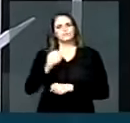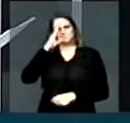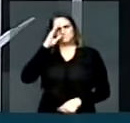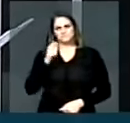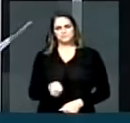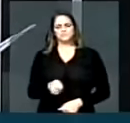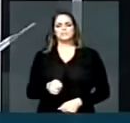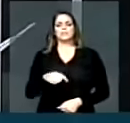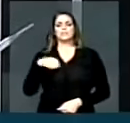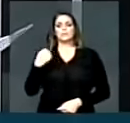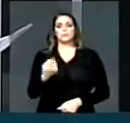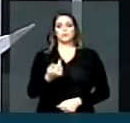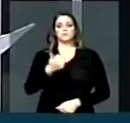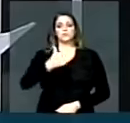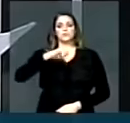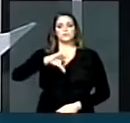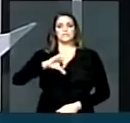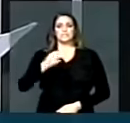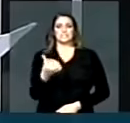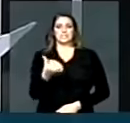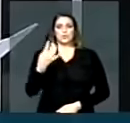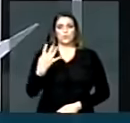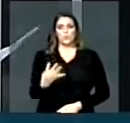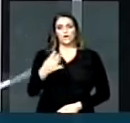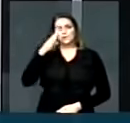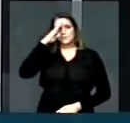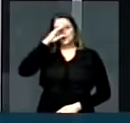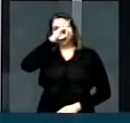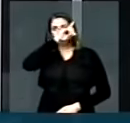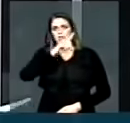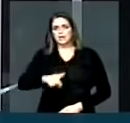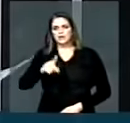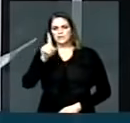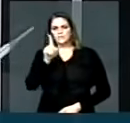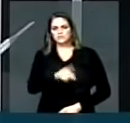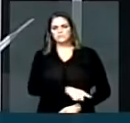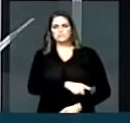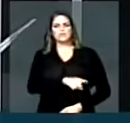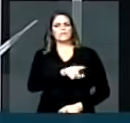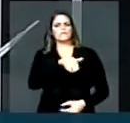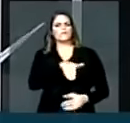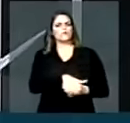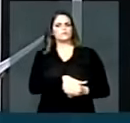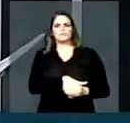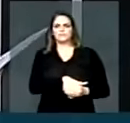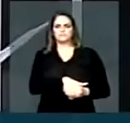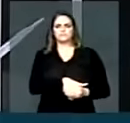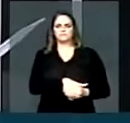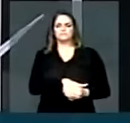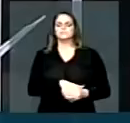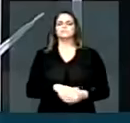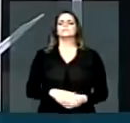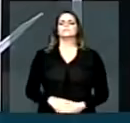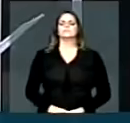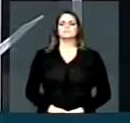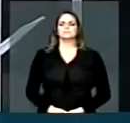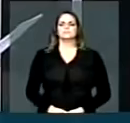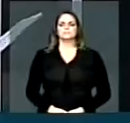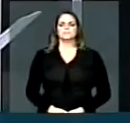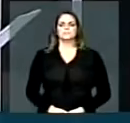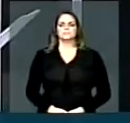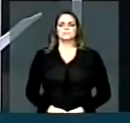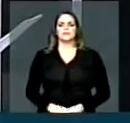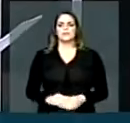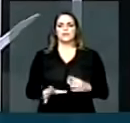1964, os militares aboliram as eleições diretas para presidente. O primeiro sinal de mudança veio com a Emenda